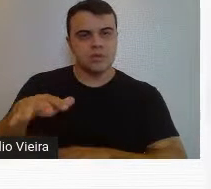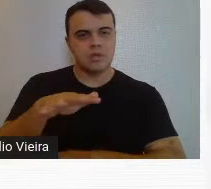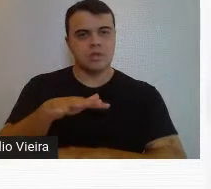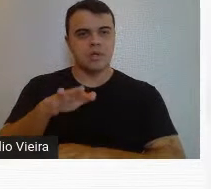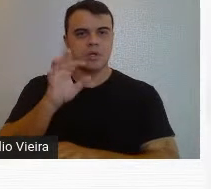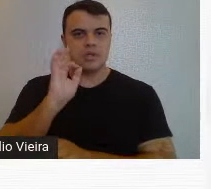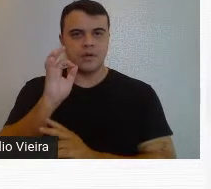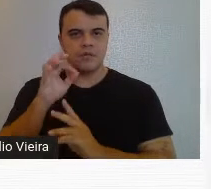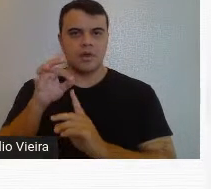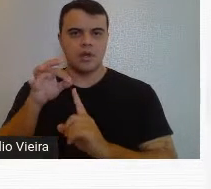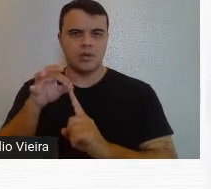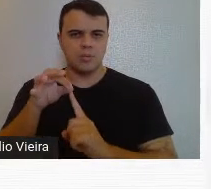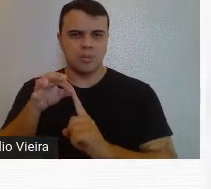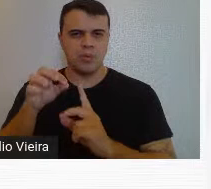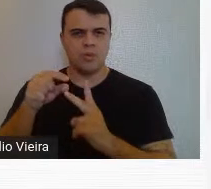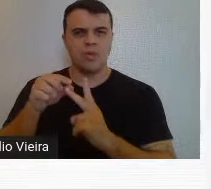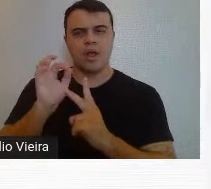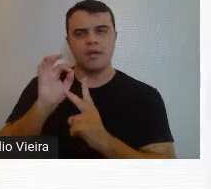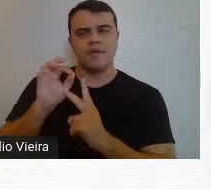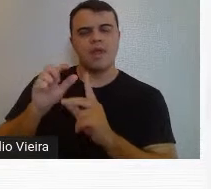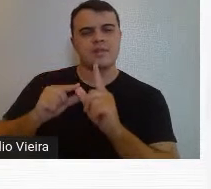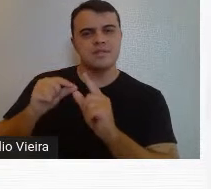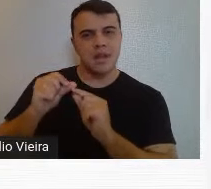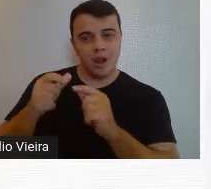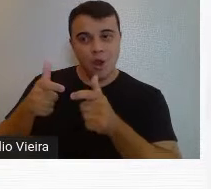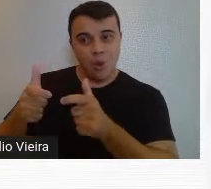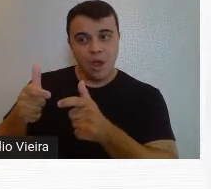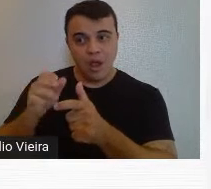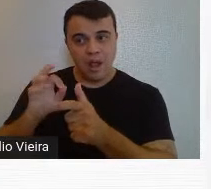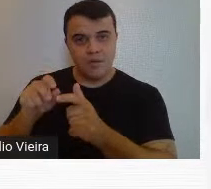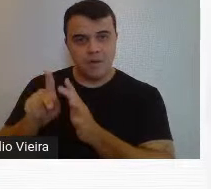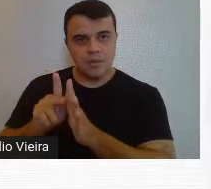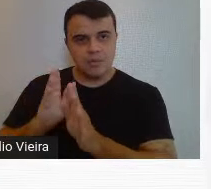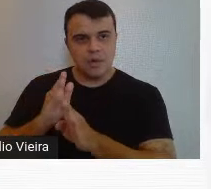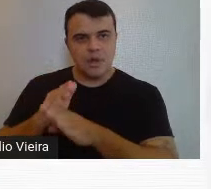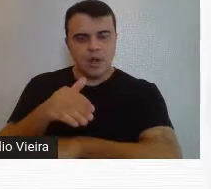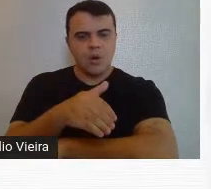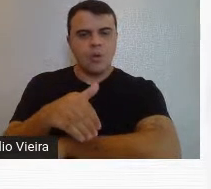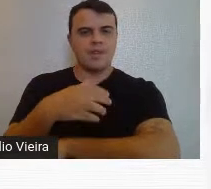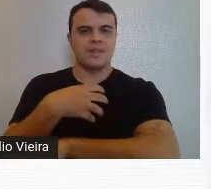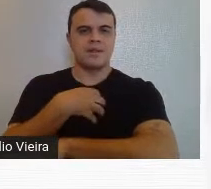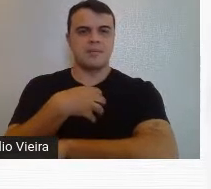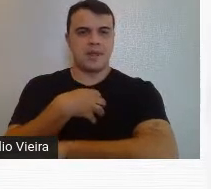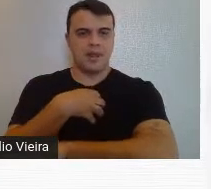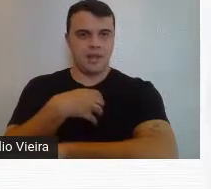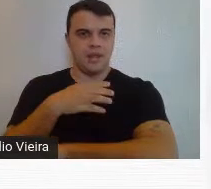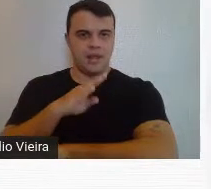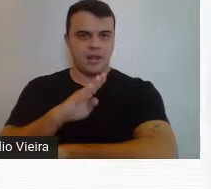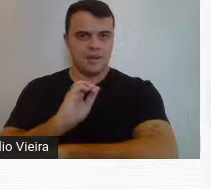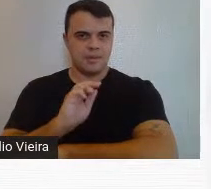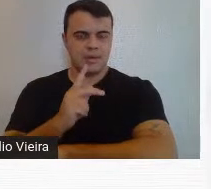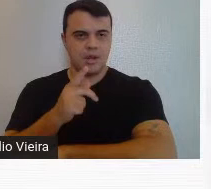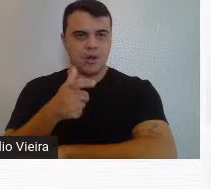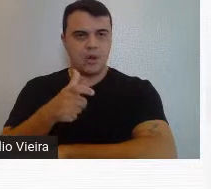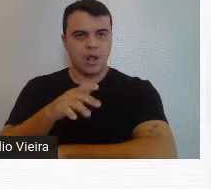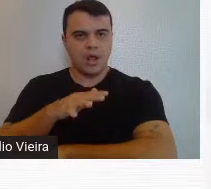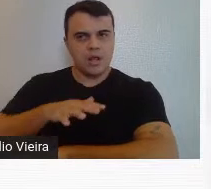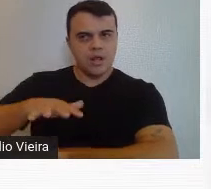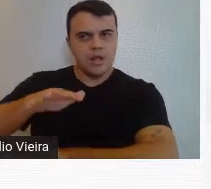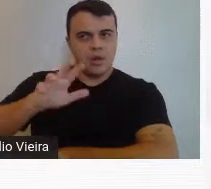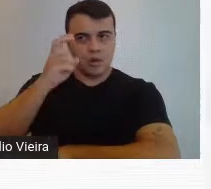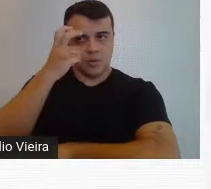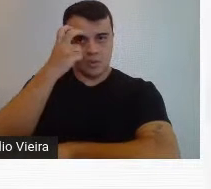Café do Ponto, o Café Estrela, geralmente focando ali na Roda Bahia, a Roda Bahia é um espaço de socialização, de cultural,